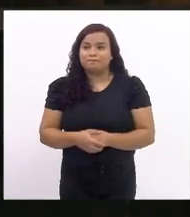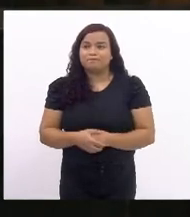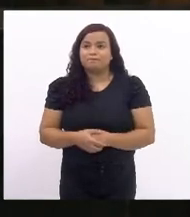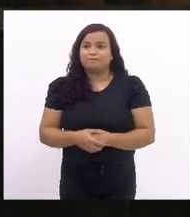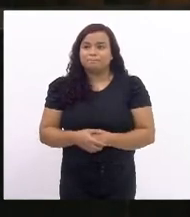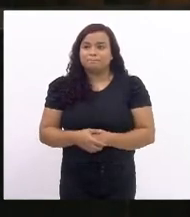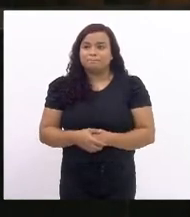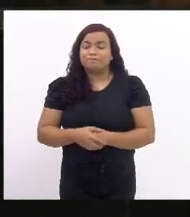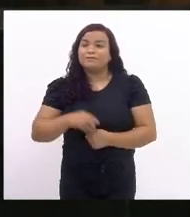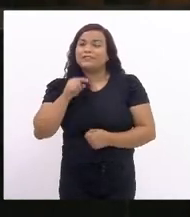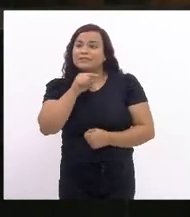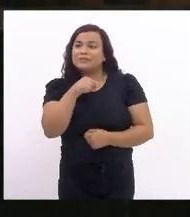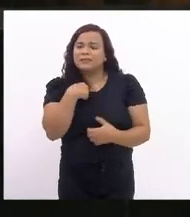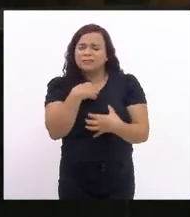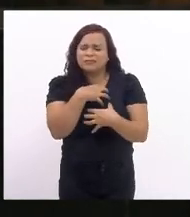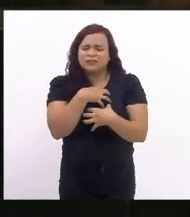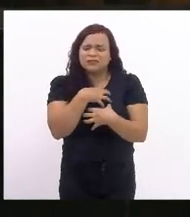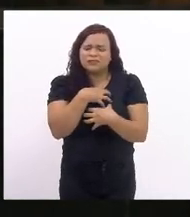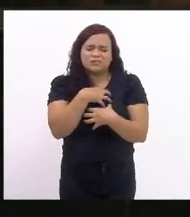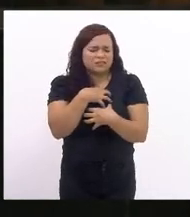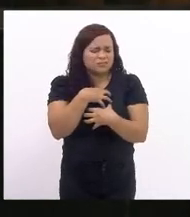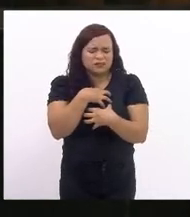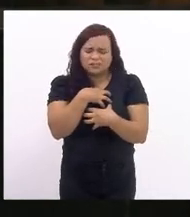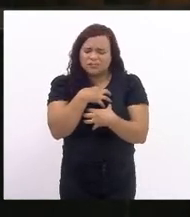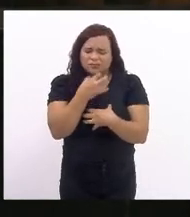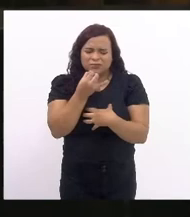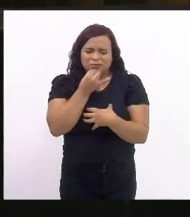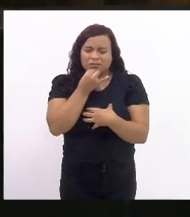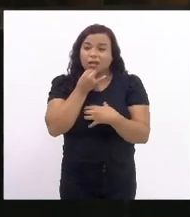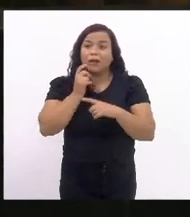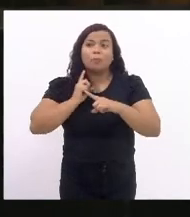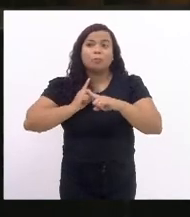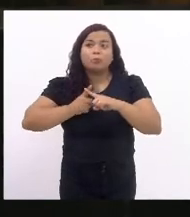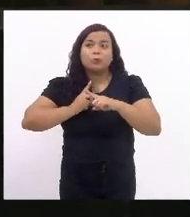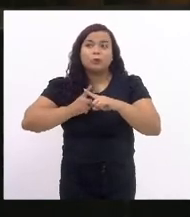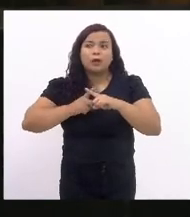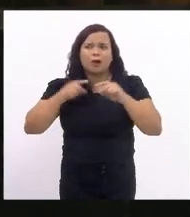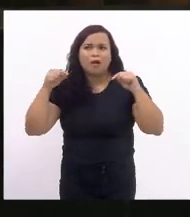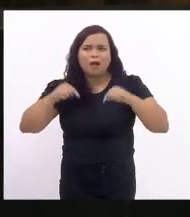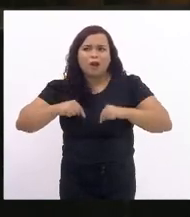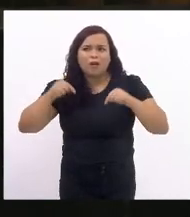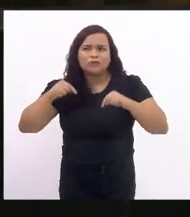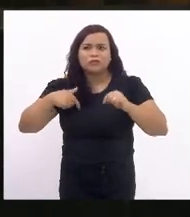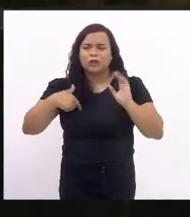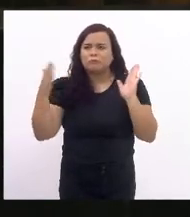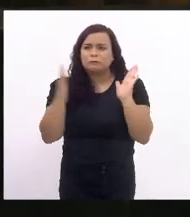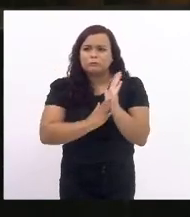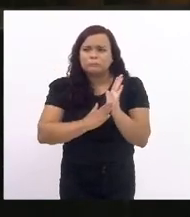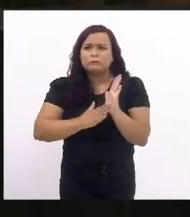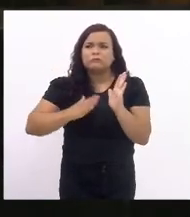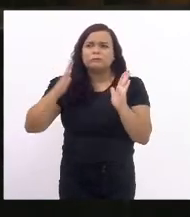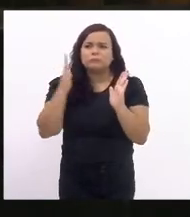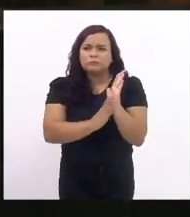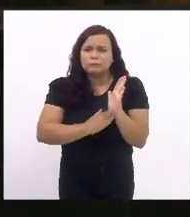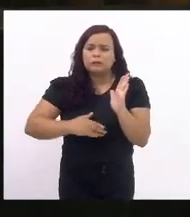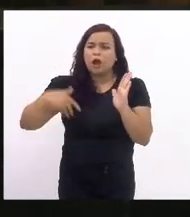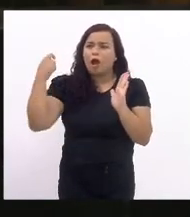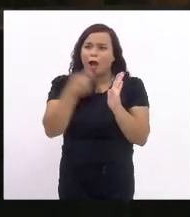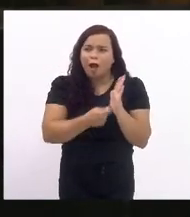E isso vem me tristecendo por quê? Não é de hoje que eu venho cobrando, que eu venho